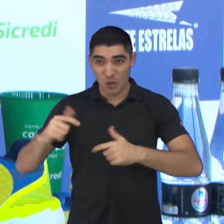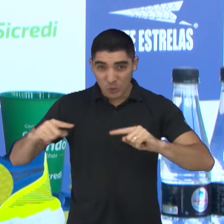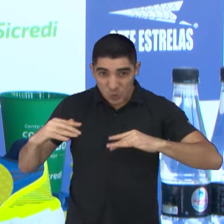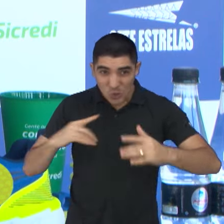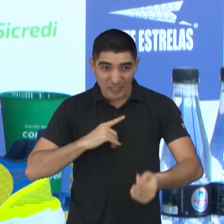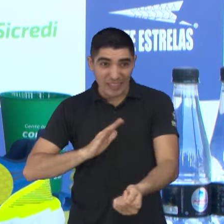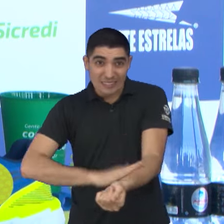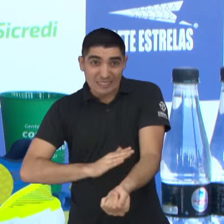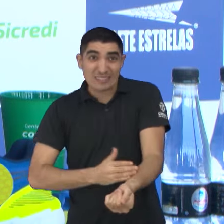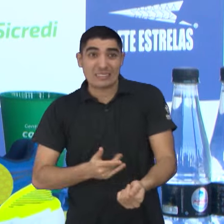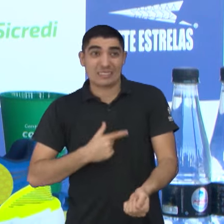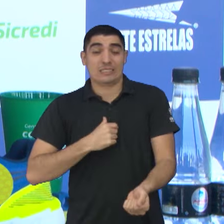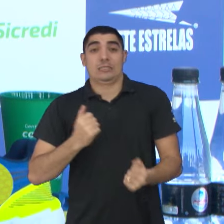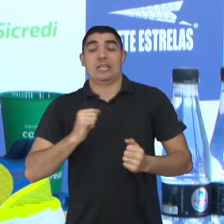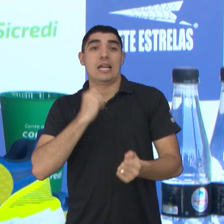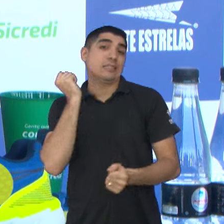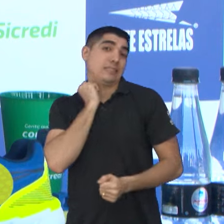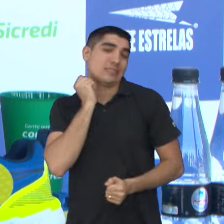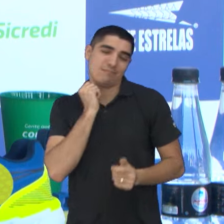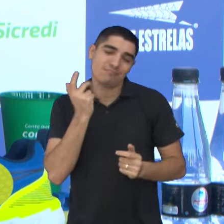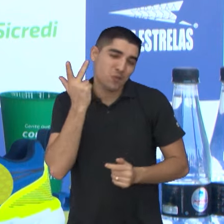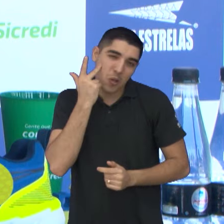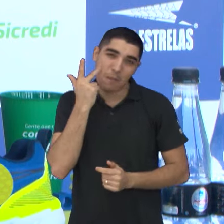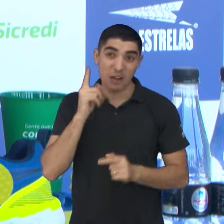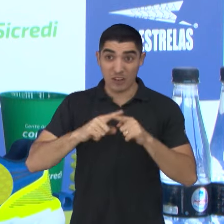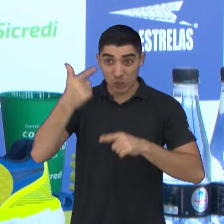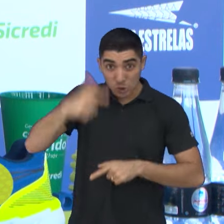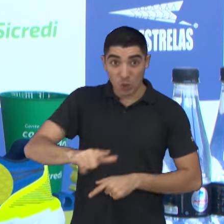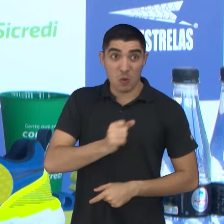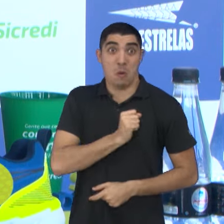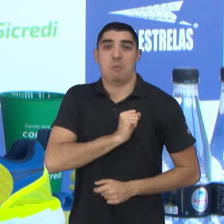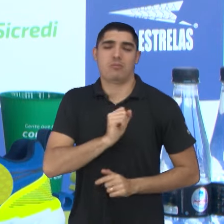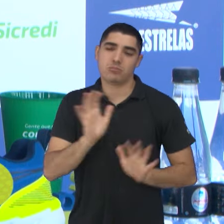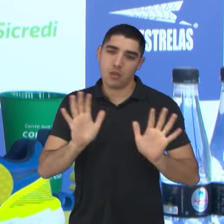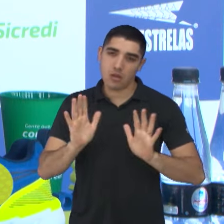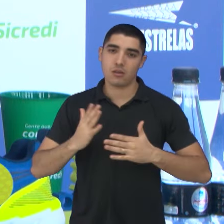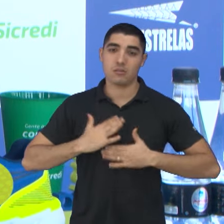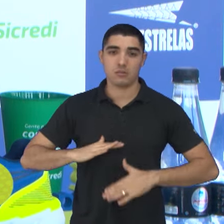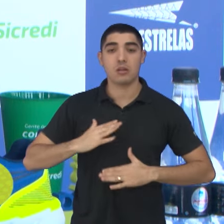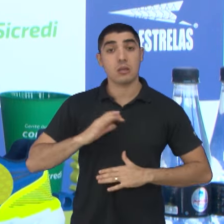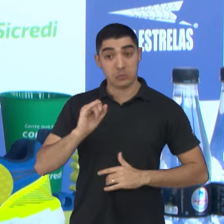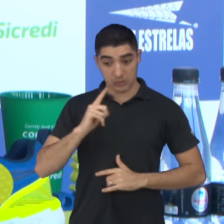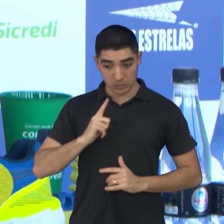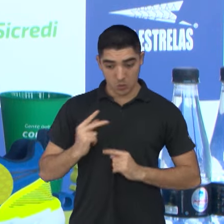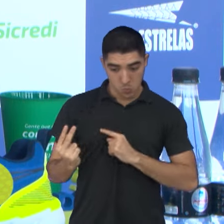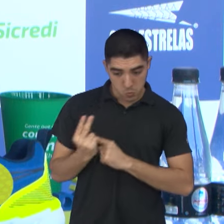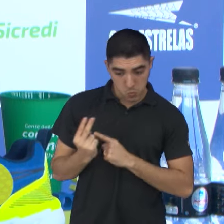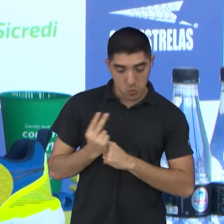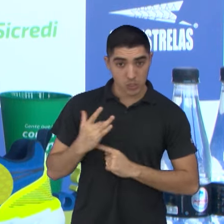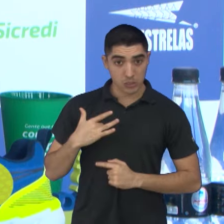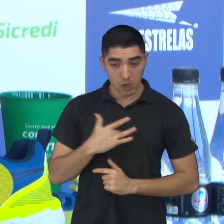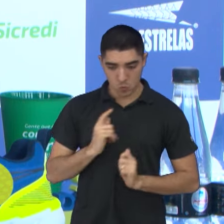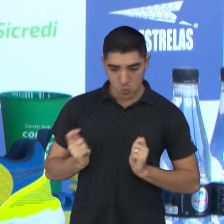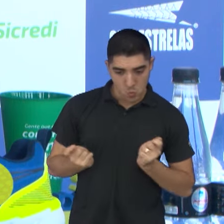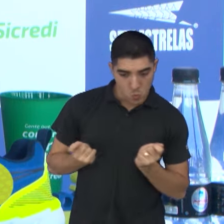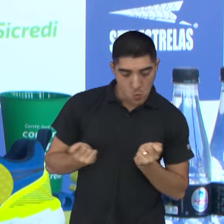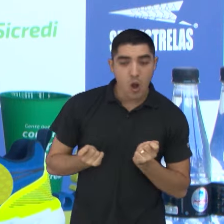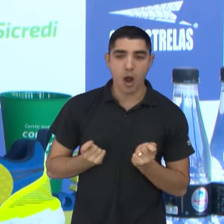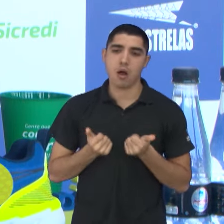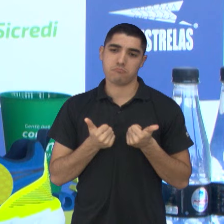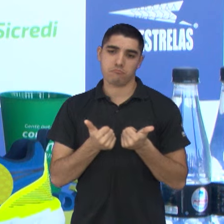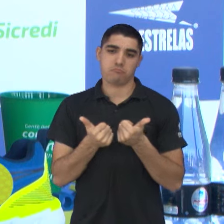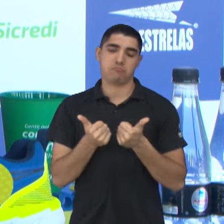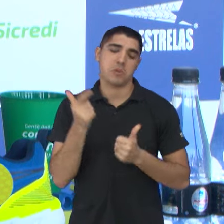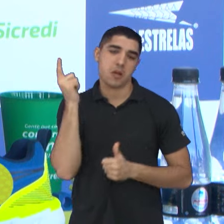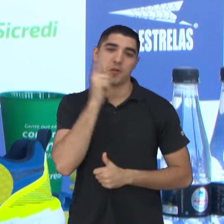acontecer de novo, não, dessa forma, eu acho que não. Mas quando você está mobilizado, quando você faz as coisas boas acontecerem, você é feliz nisso, eu acho que faz